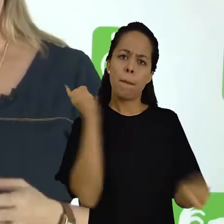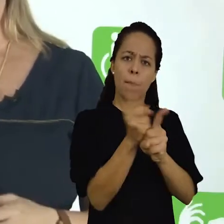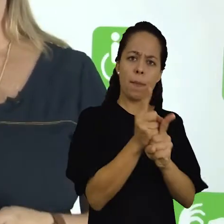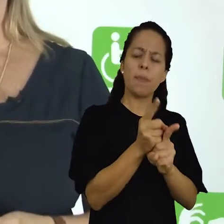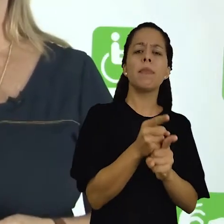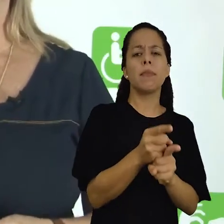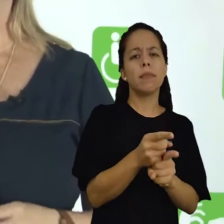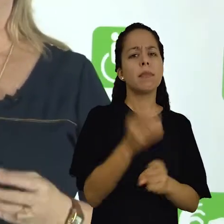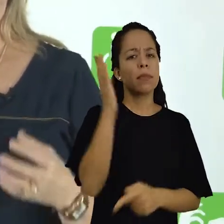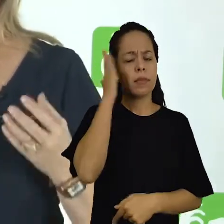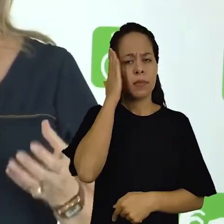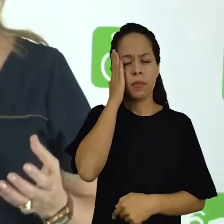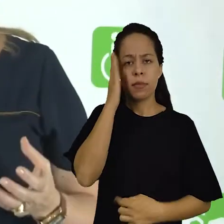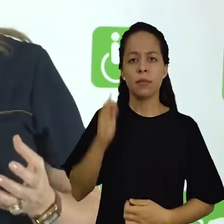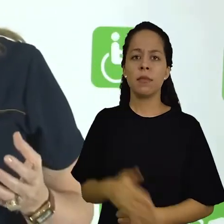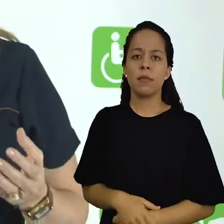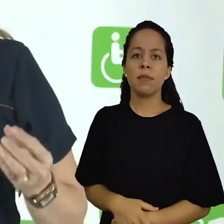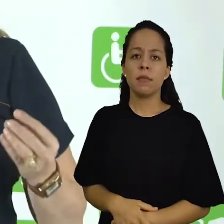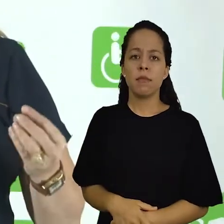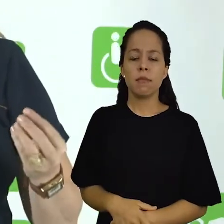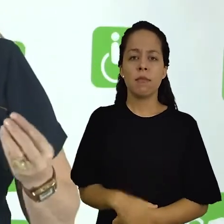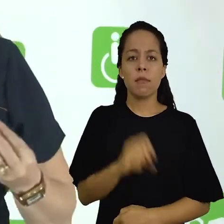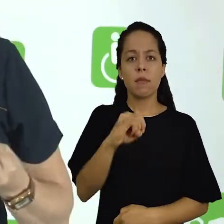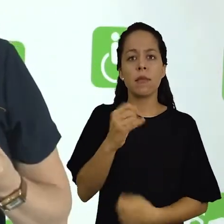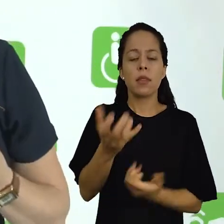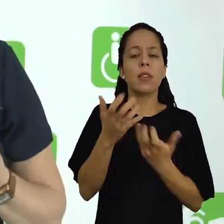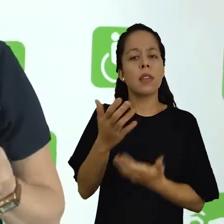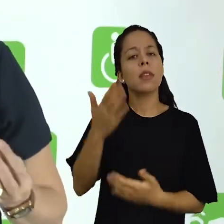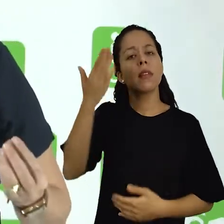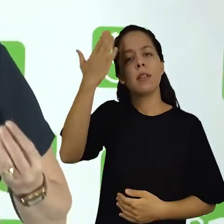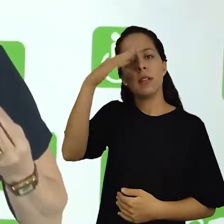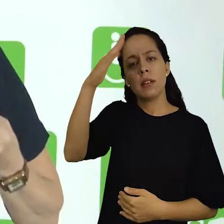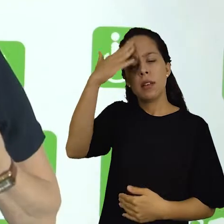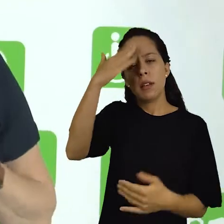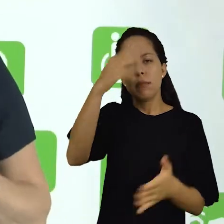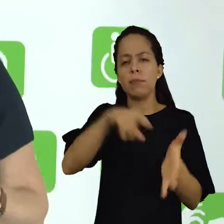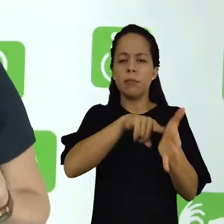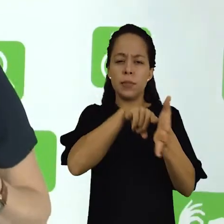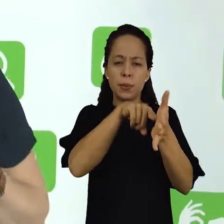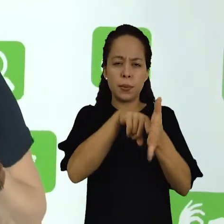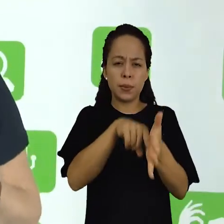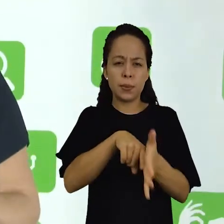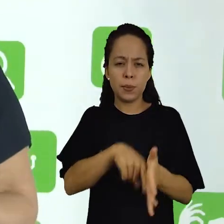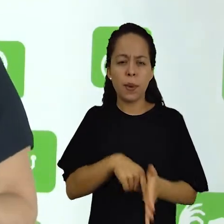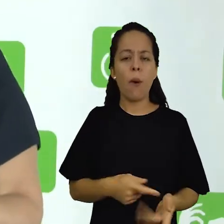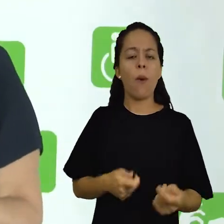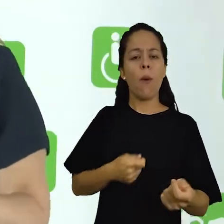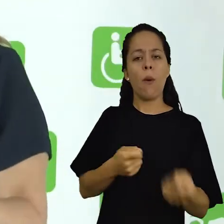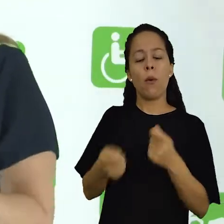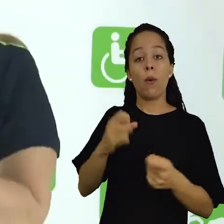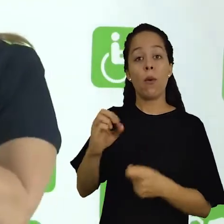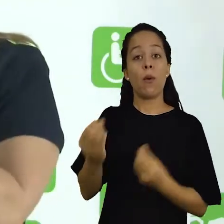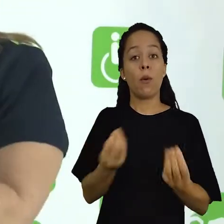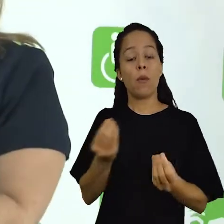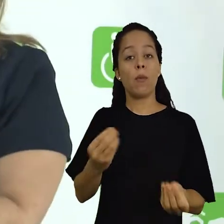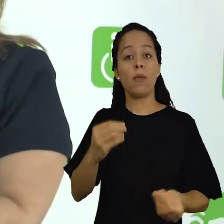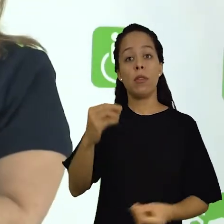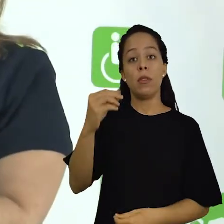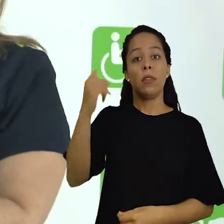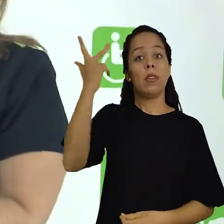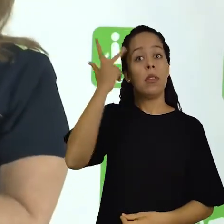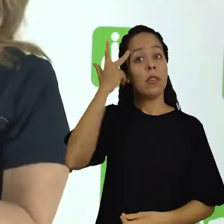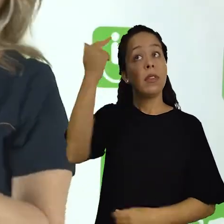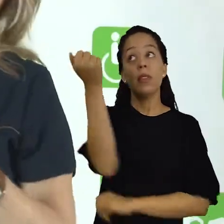A pesquisa também, ela pode acontecer quando você tenta entender, explorar, controlar a